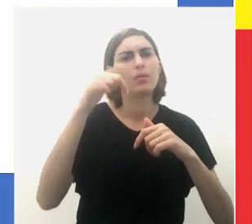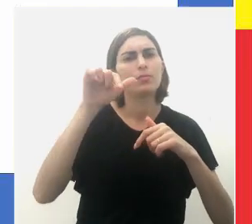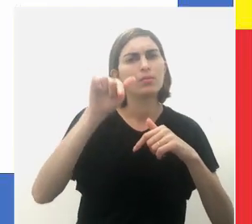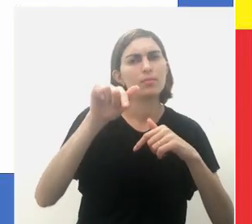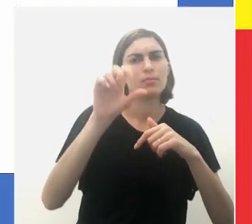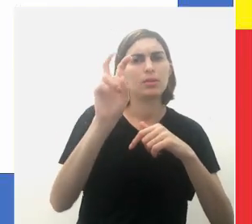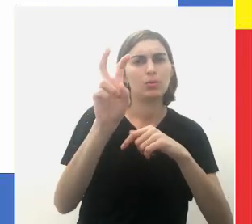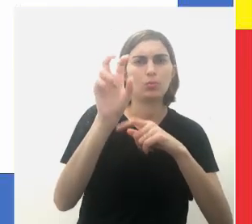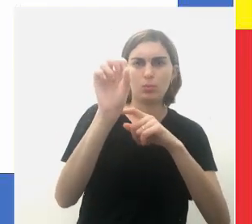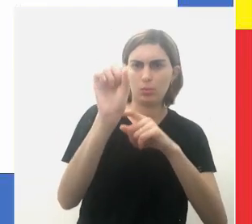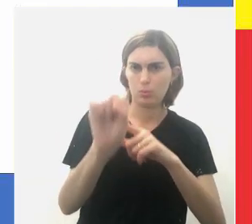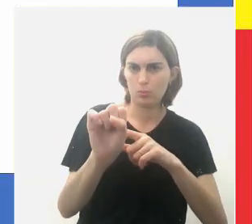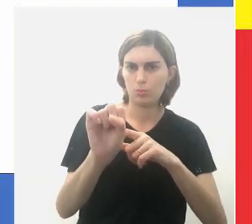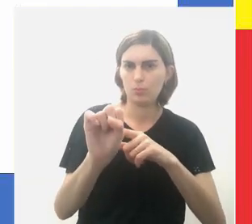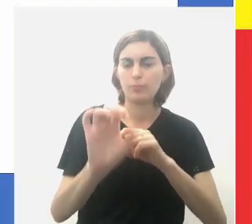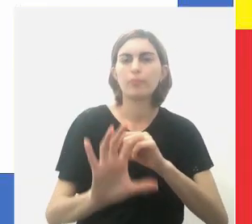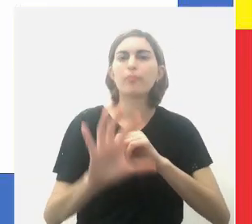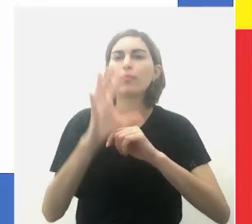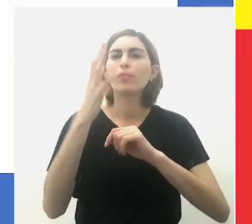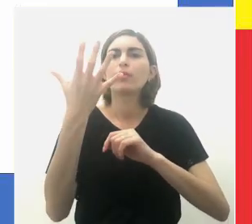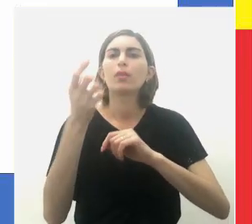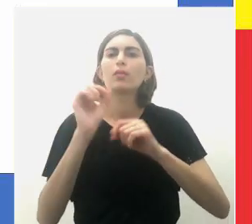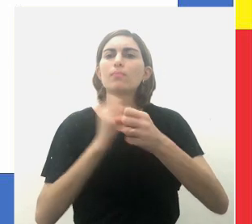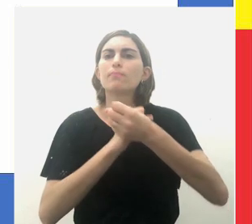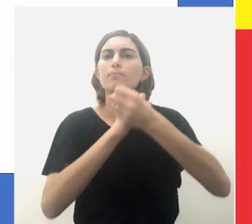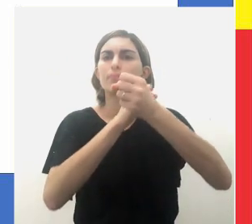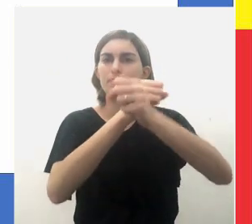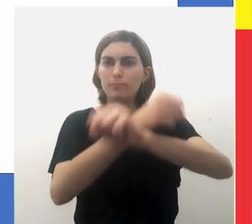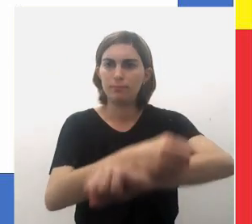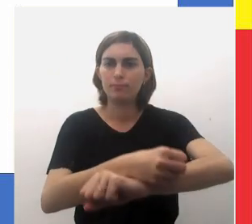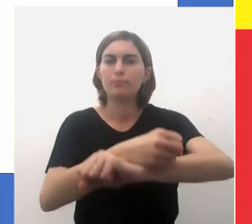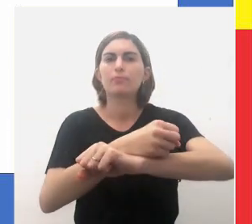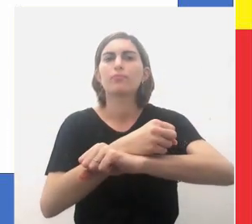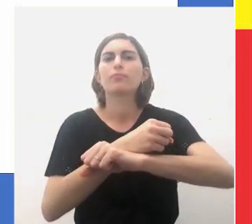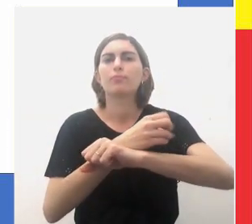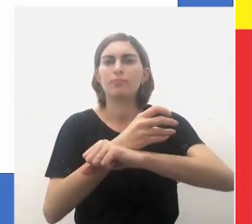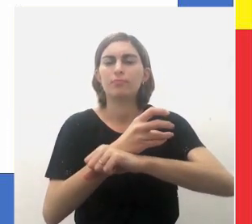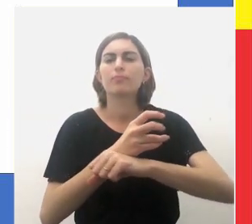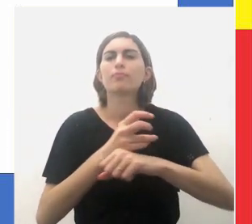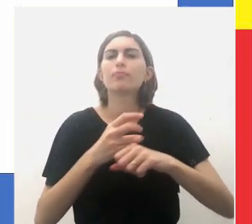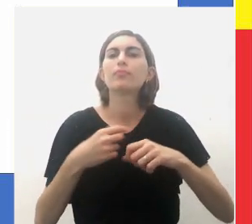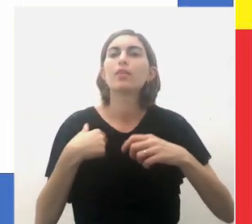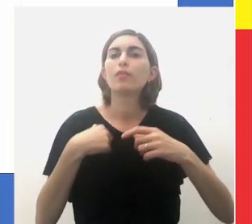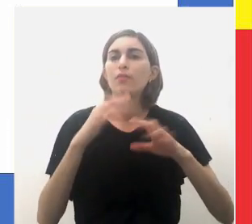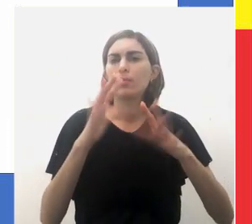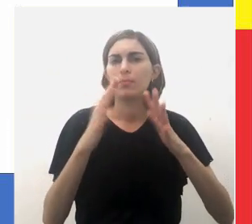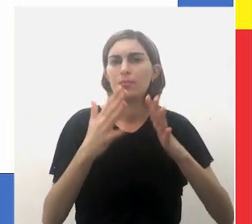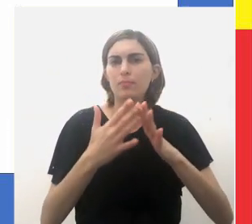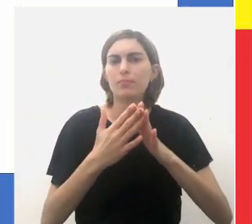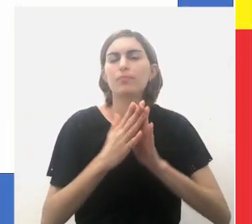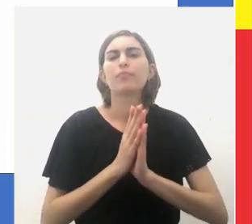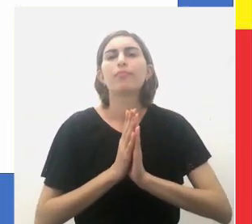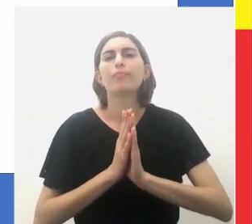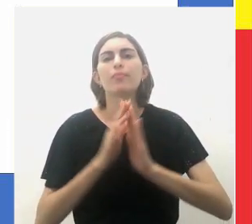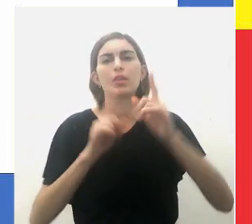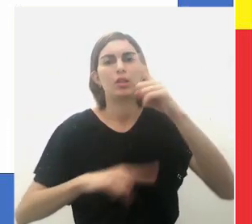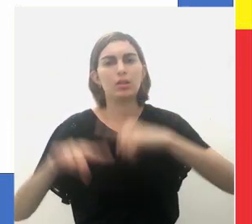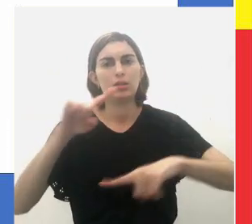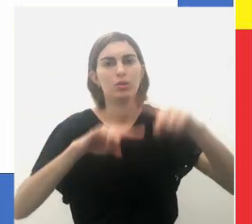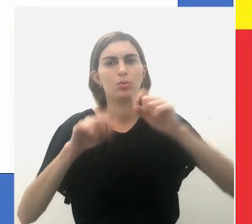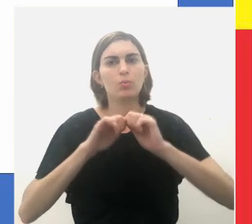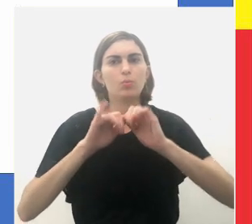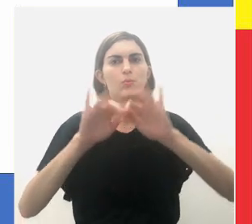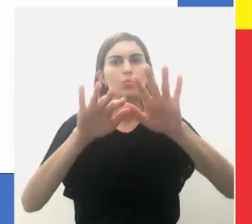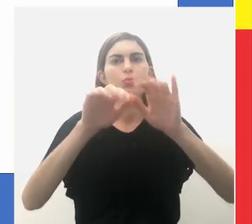Em 1758, ocorreu o fim da escravidão indígena. Então, foi composto o diretório,